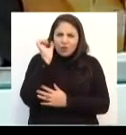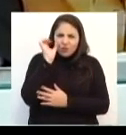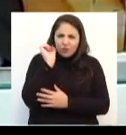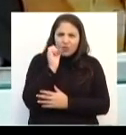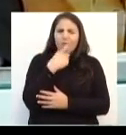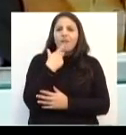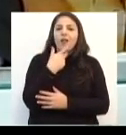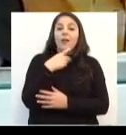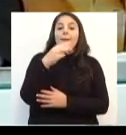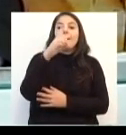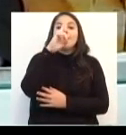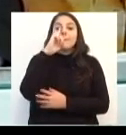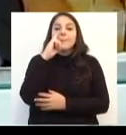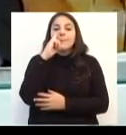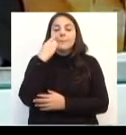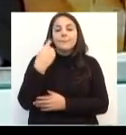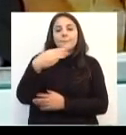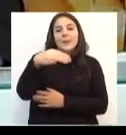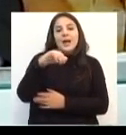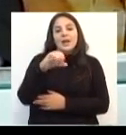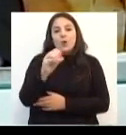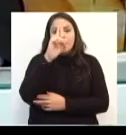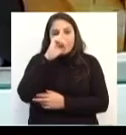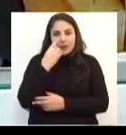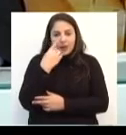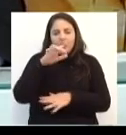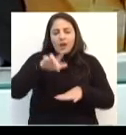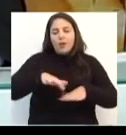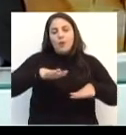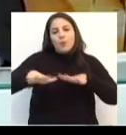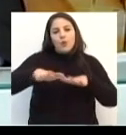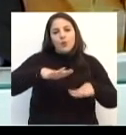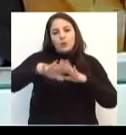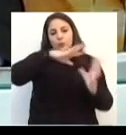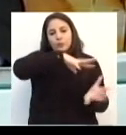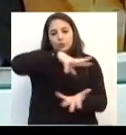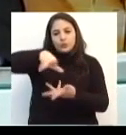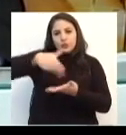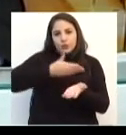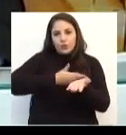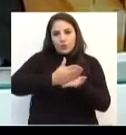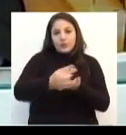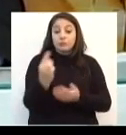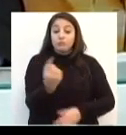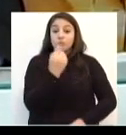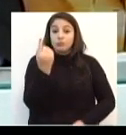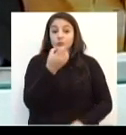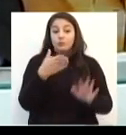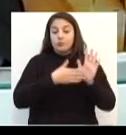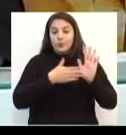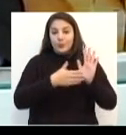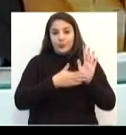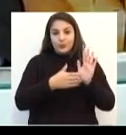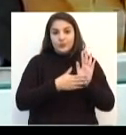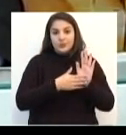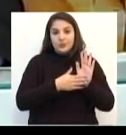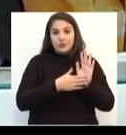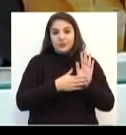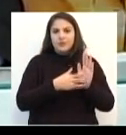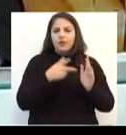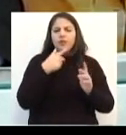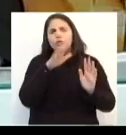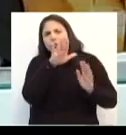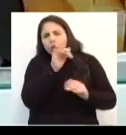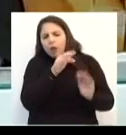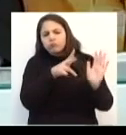falar do Maio Amarelo? Maio Amarelo é um movimento mundial que nasce com uma única e firme proposta. Chamar a